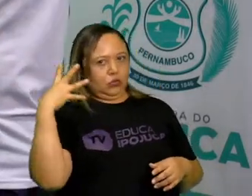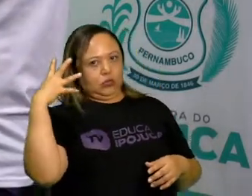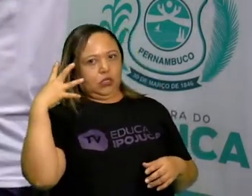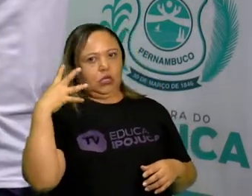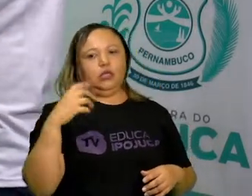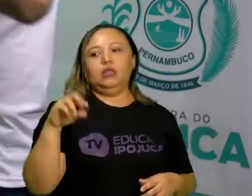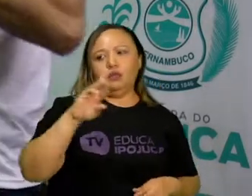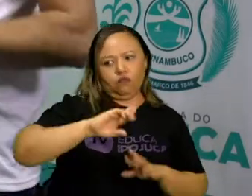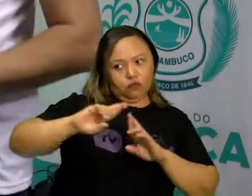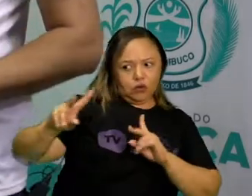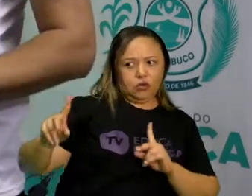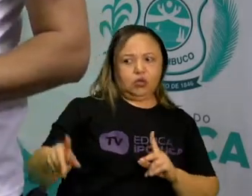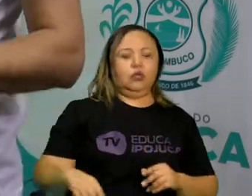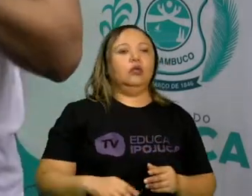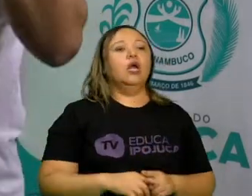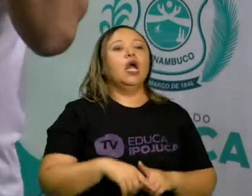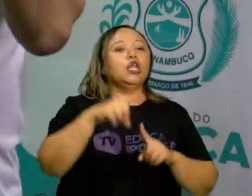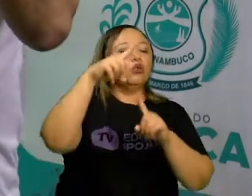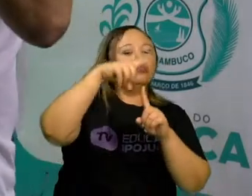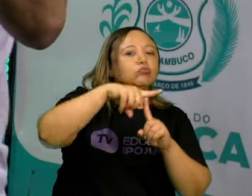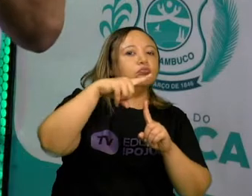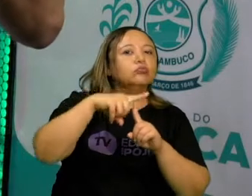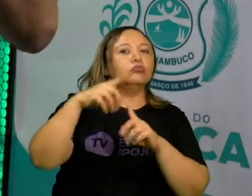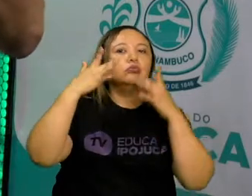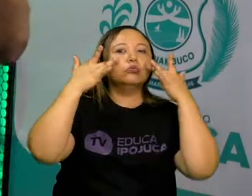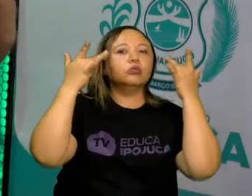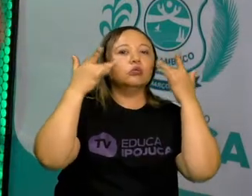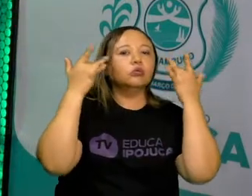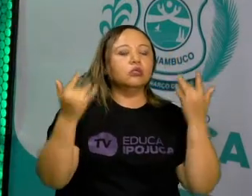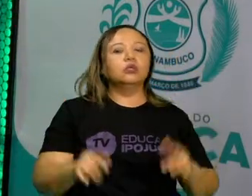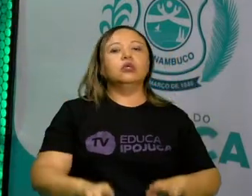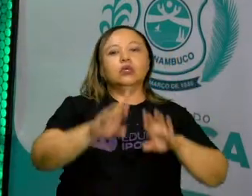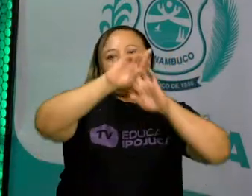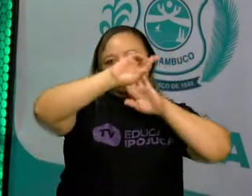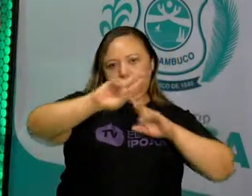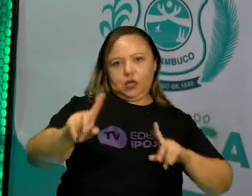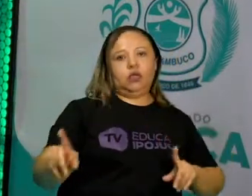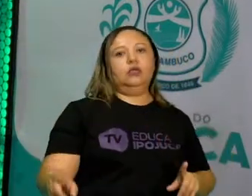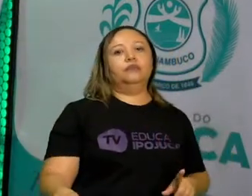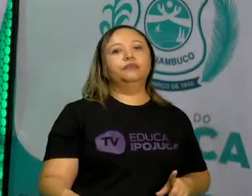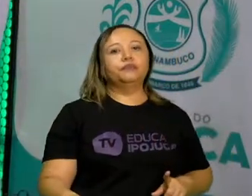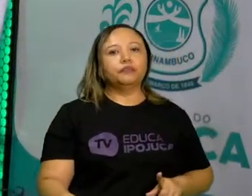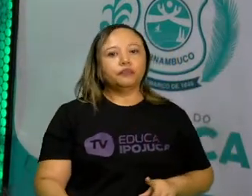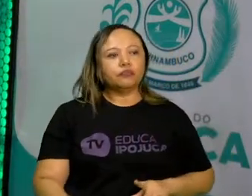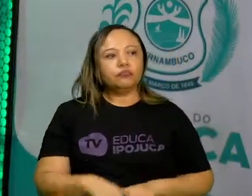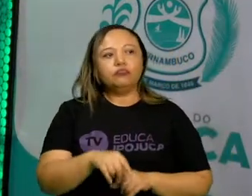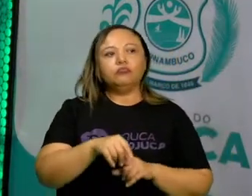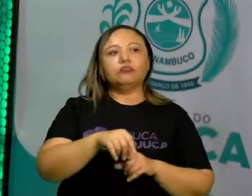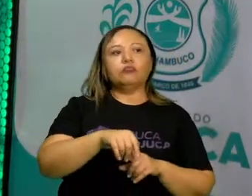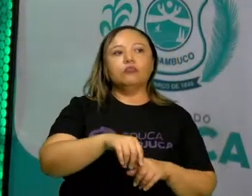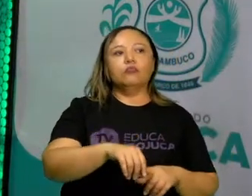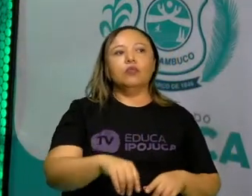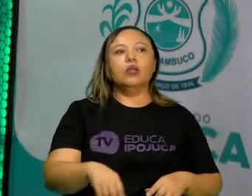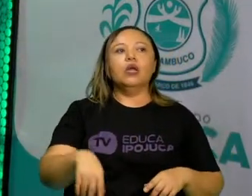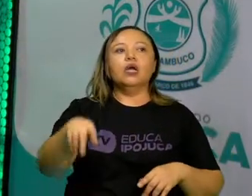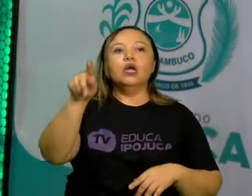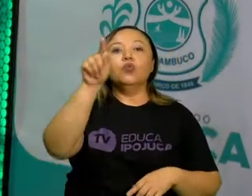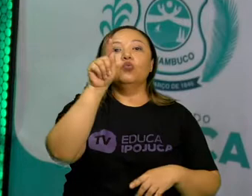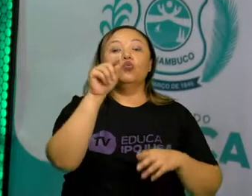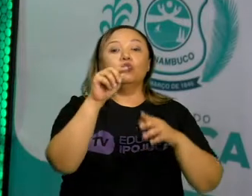Então, alguns estilos teatrais. O teatro realista-naturalista, o teatro brestiano,